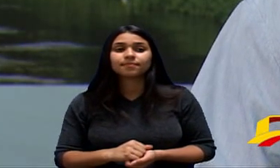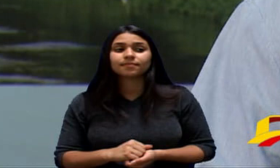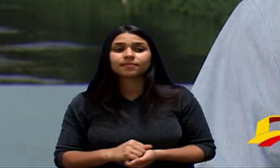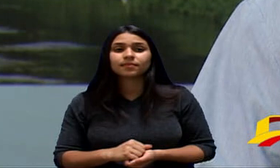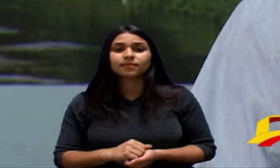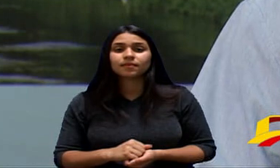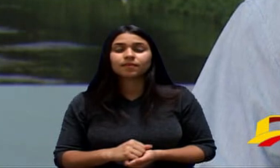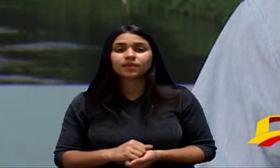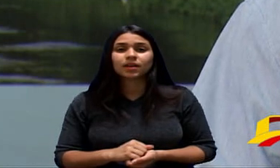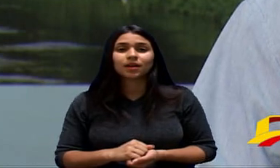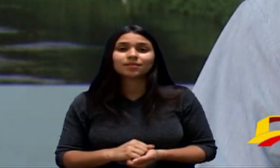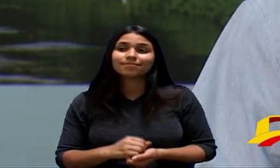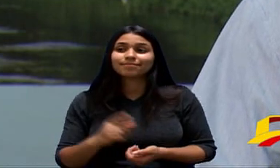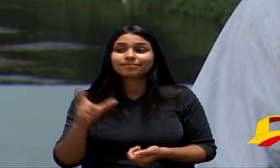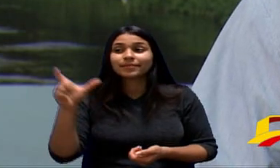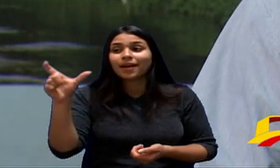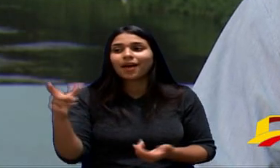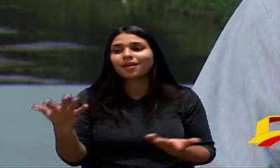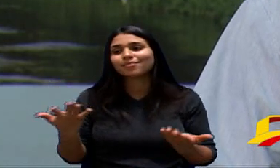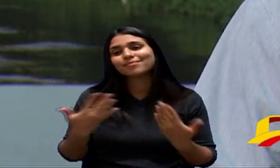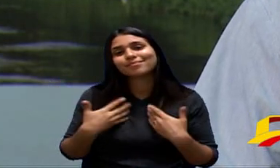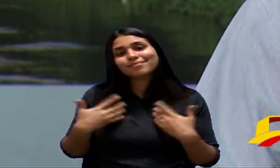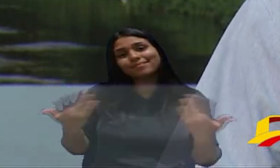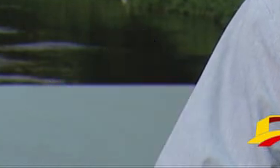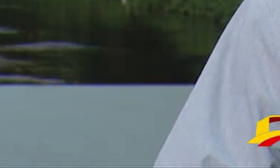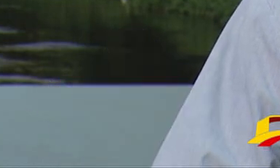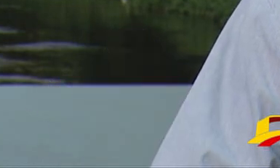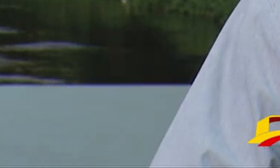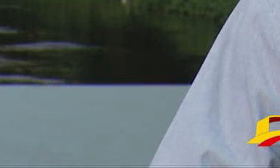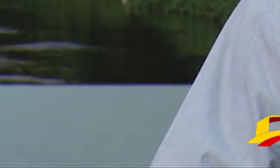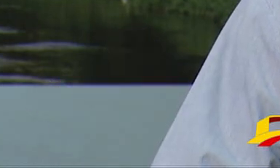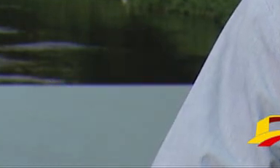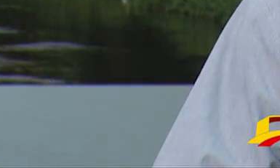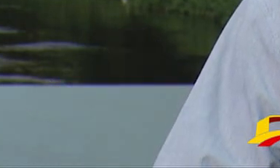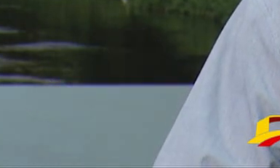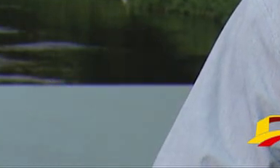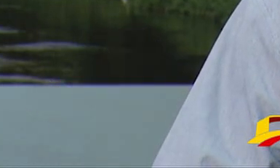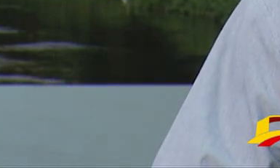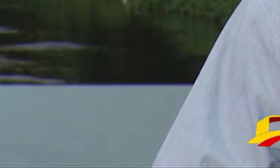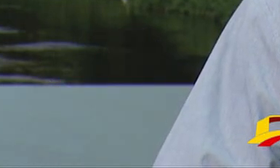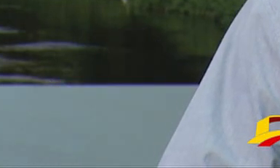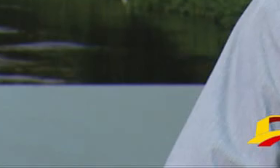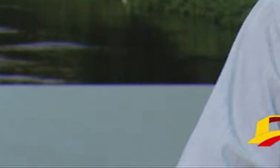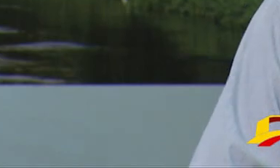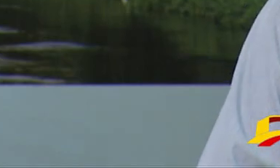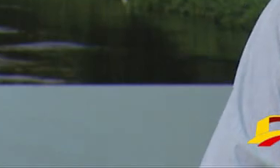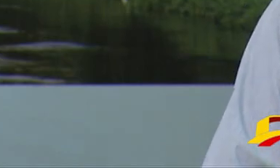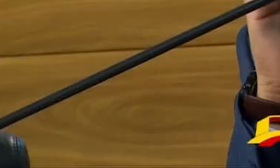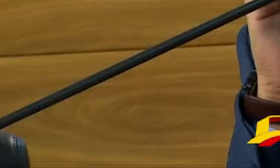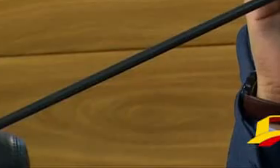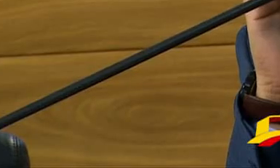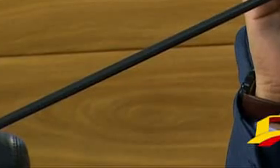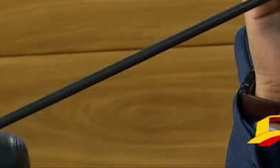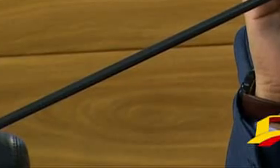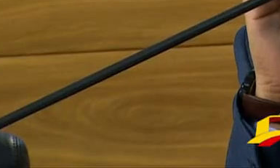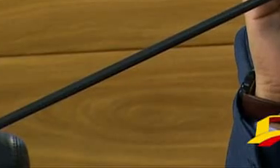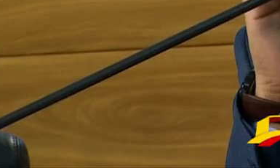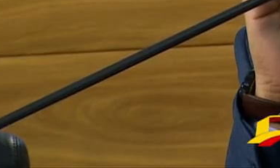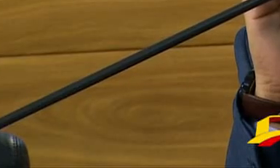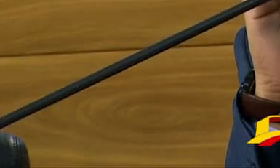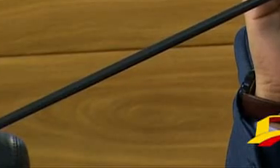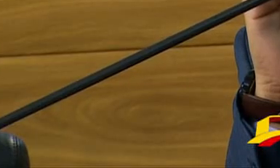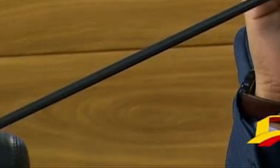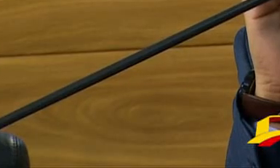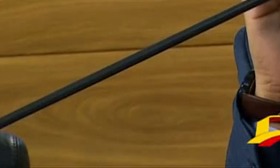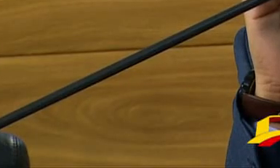à mercê da mão desse Kim, entendeu? Presidente Luiz... Mas, graças a Deus... Esse apoio